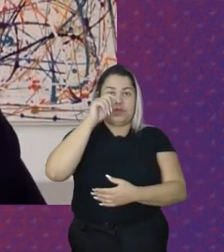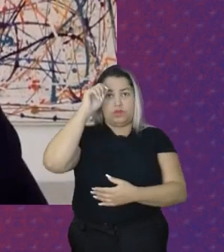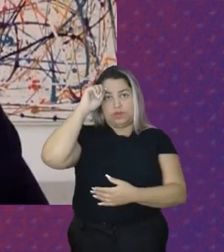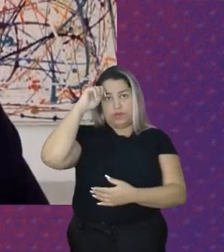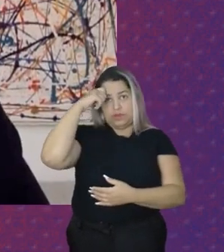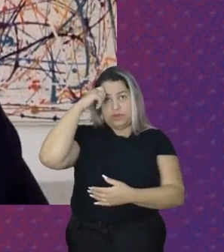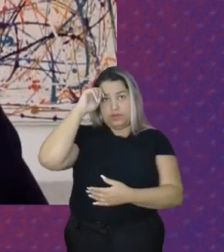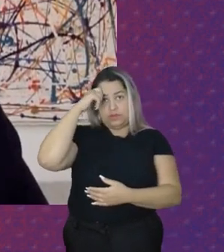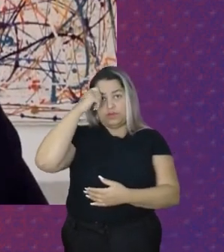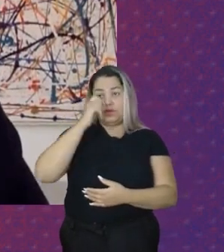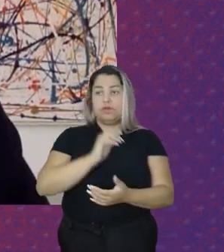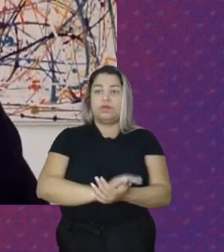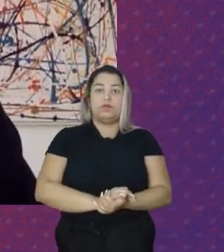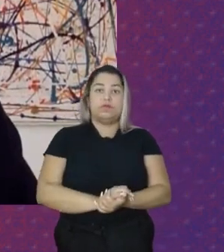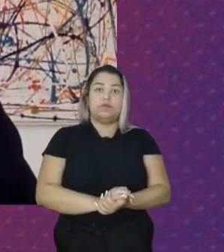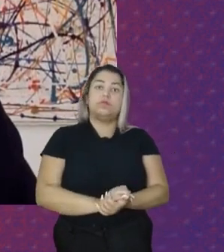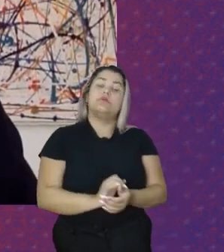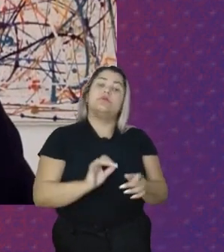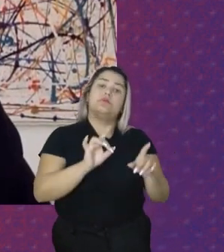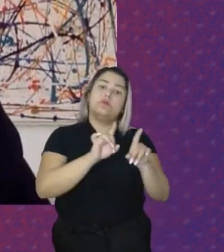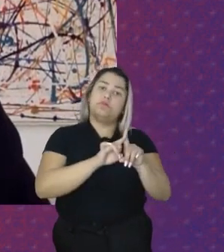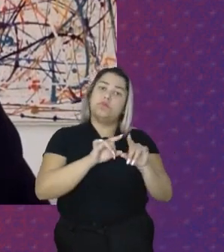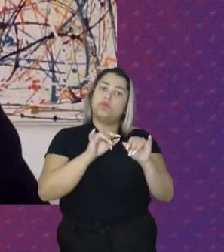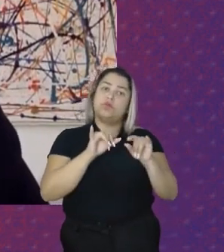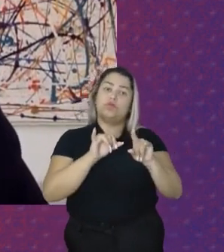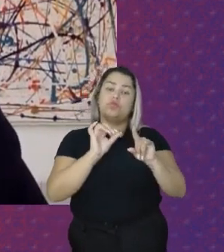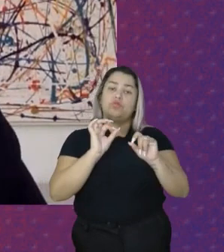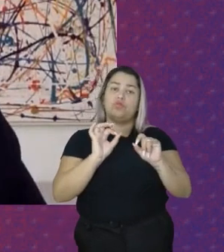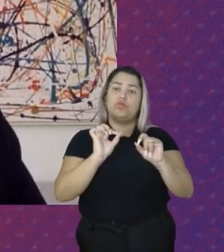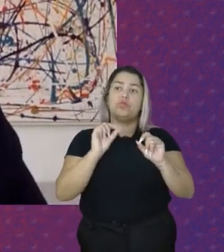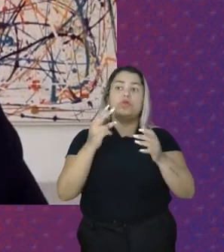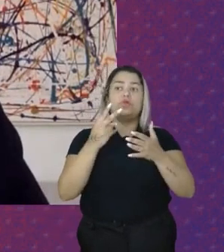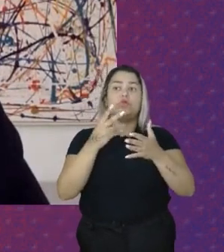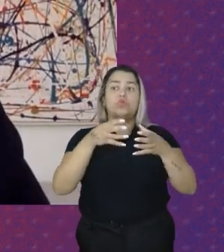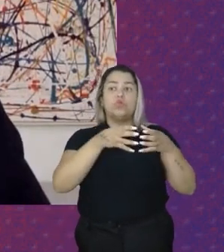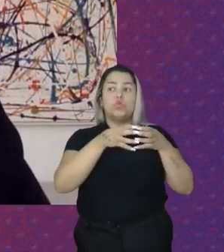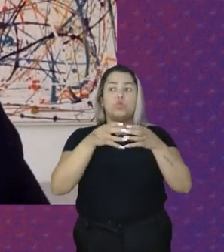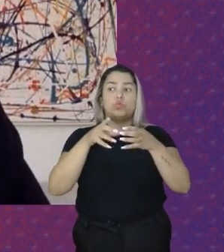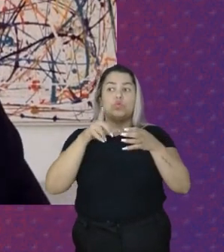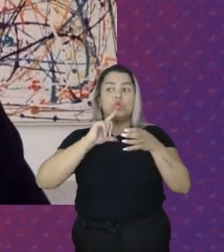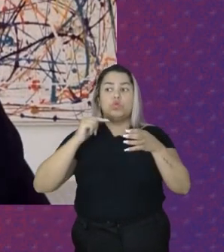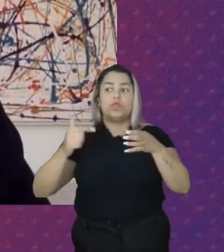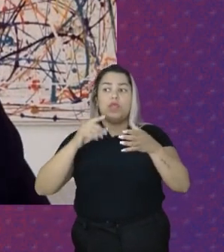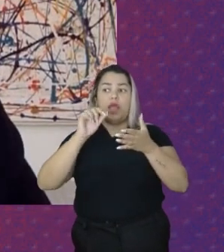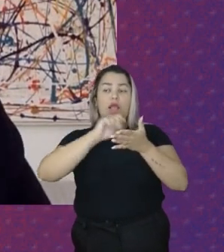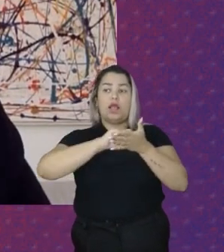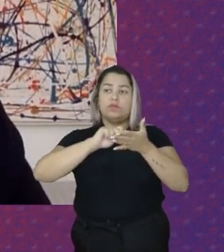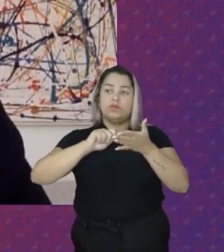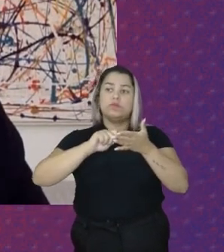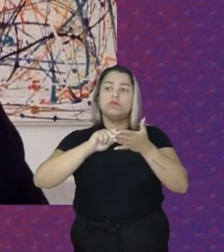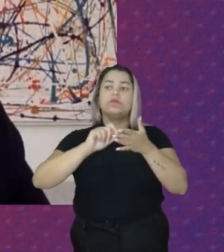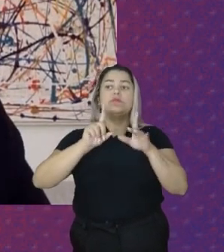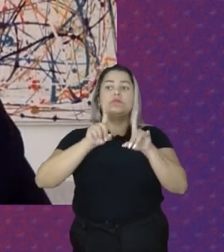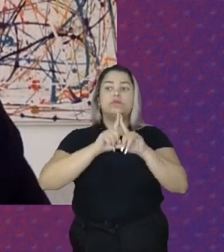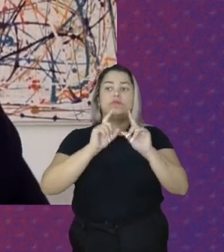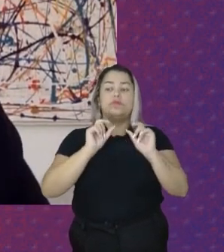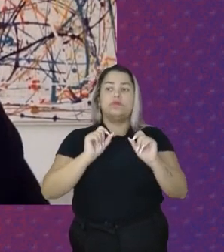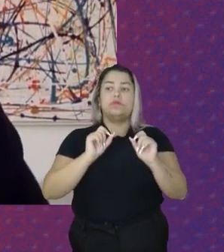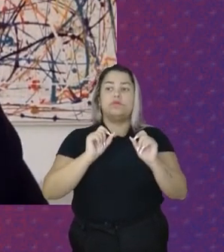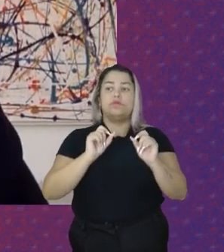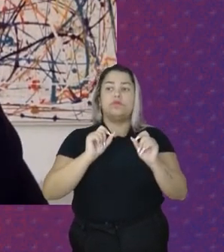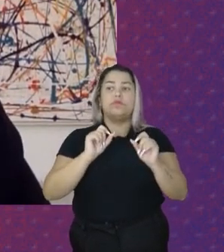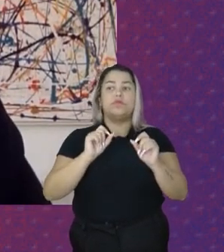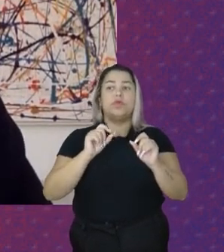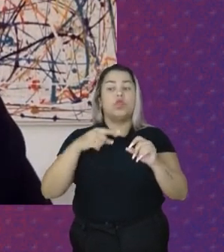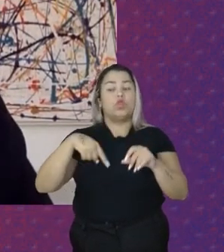Ele é Realizado Em condições De informalidade Muitas vezes Sem carteira Assinada Inclusive Em nosso